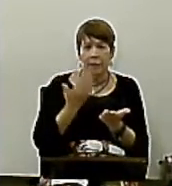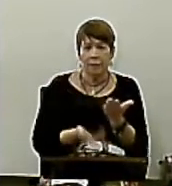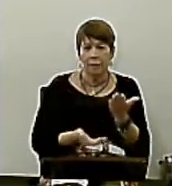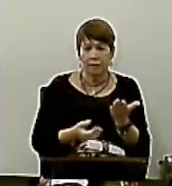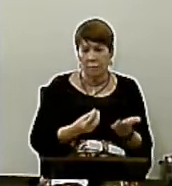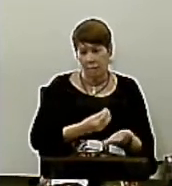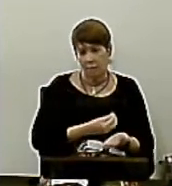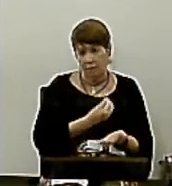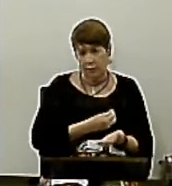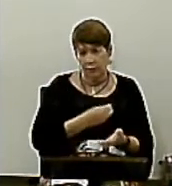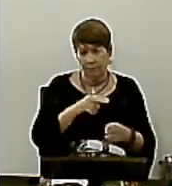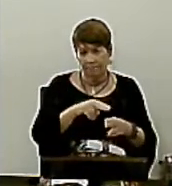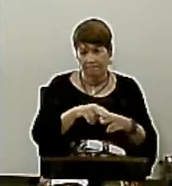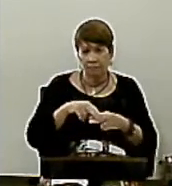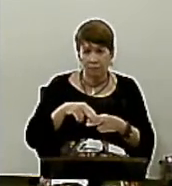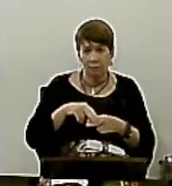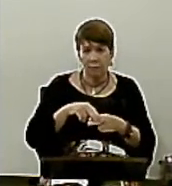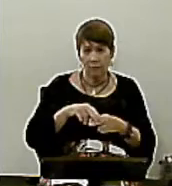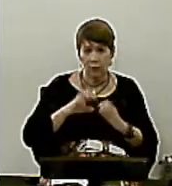Vai salvá-la